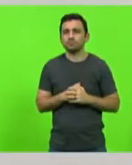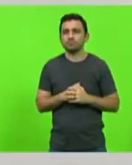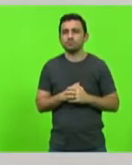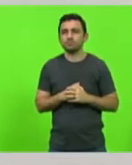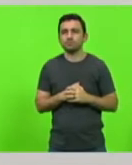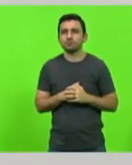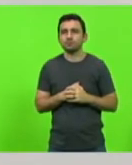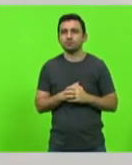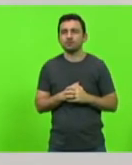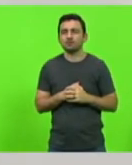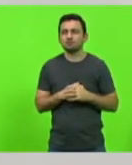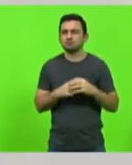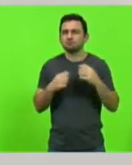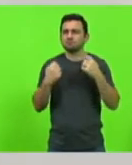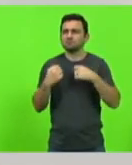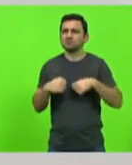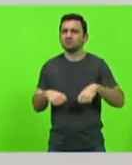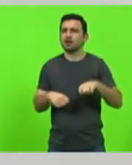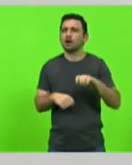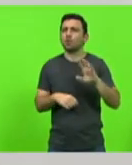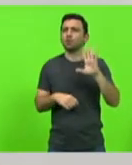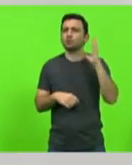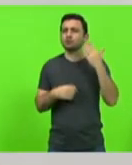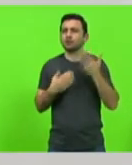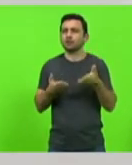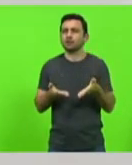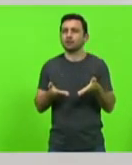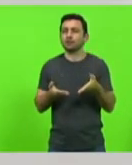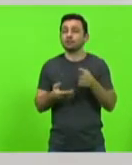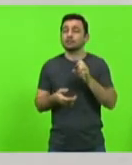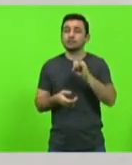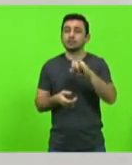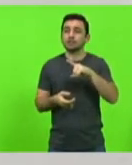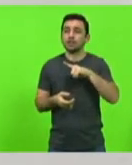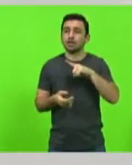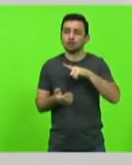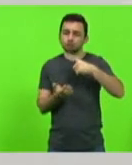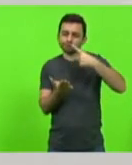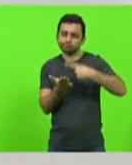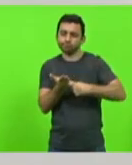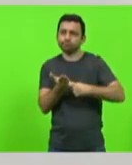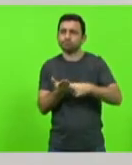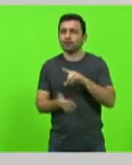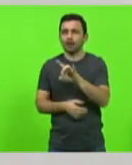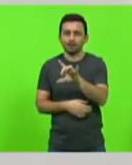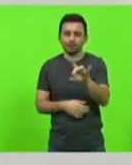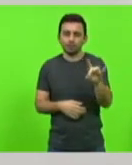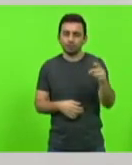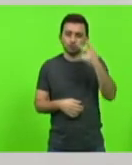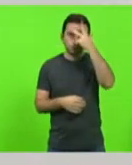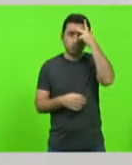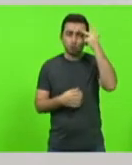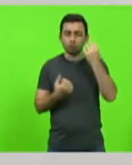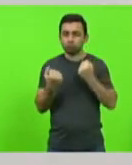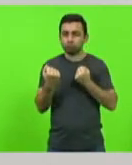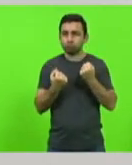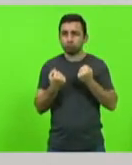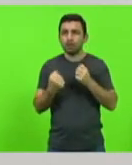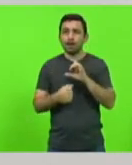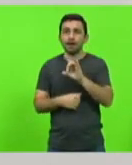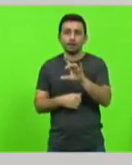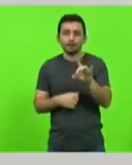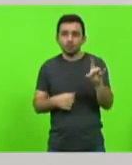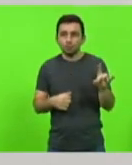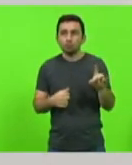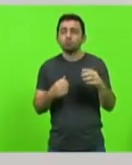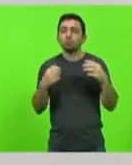não precisariam acontecer se houvesse o compromisso de cada um dos condutores de veículos, se cada um dos